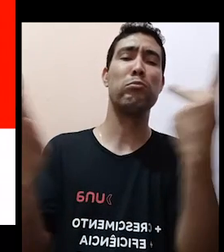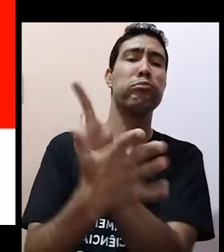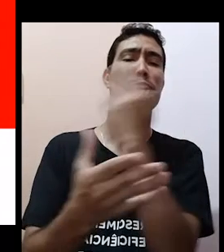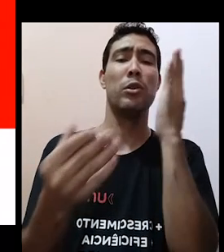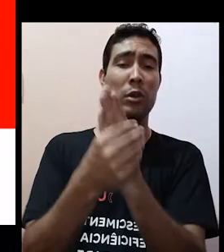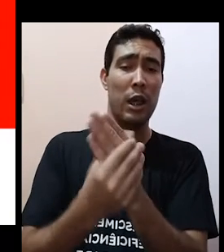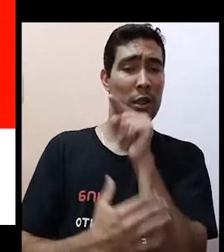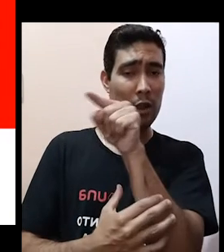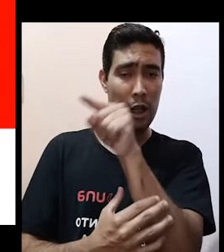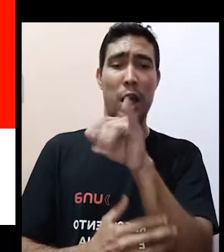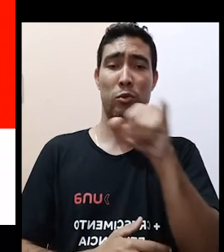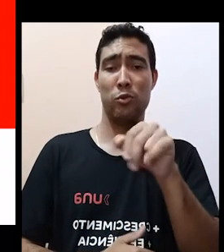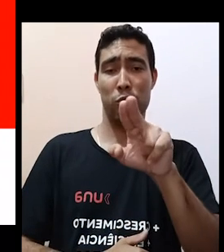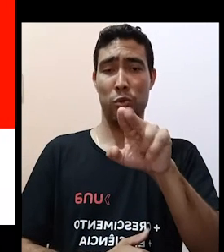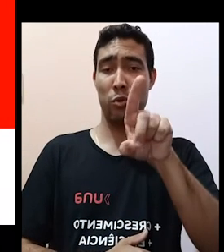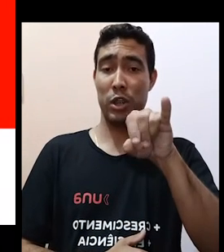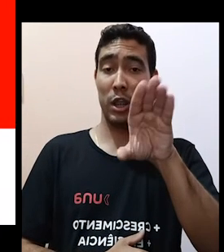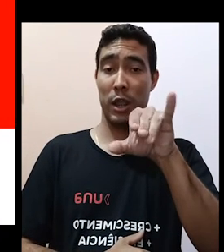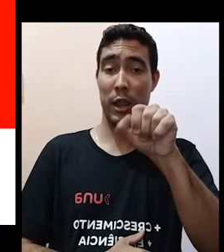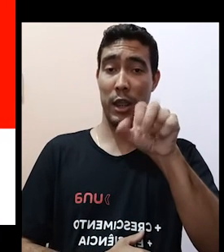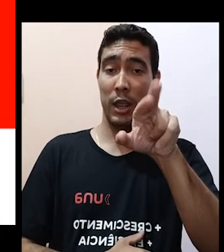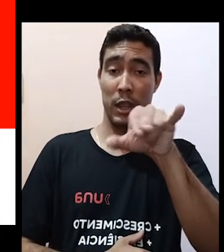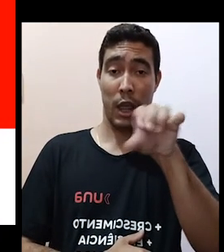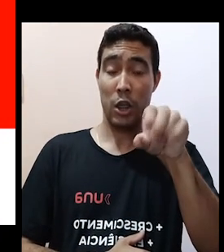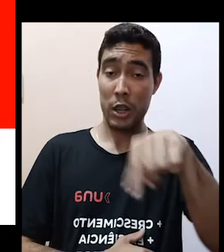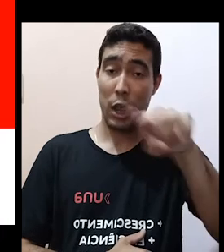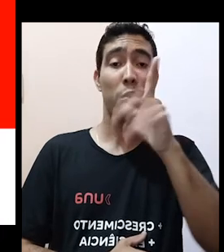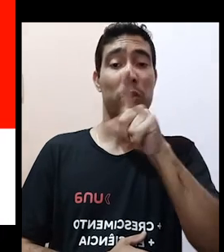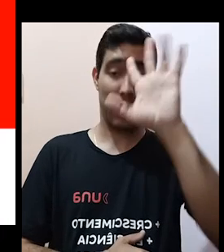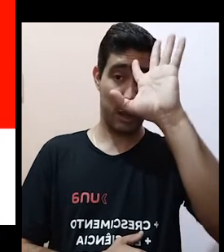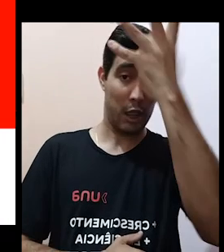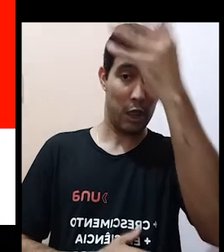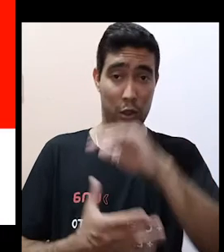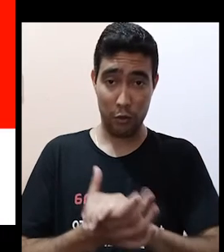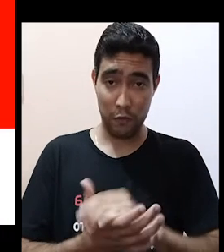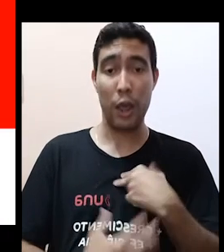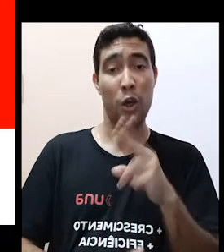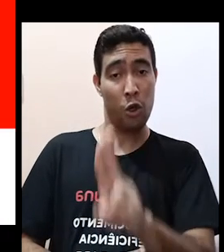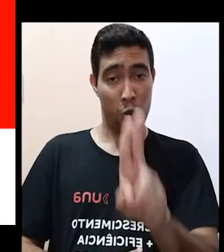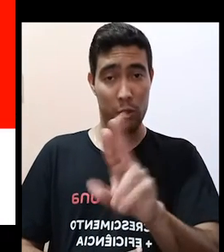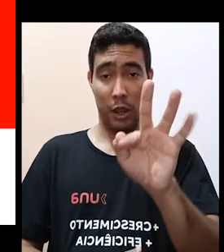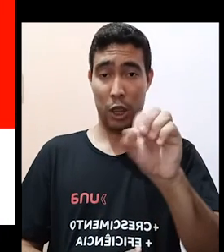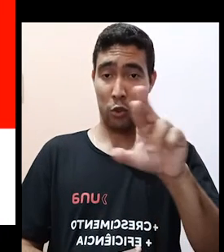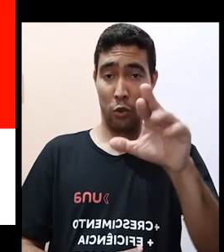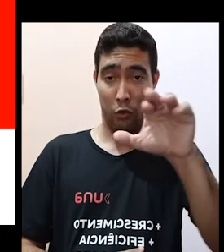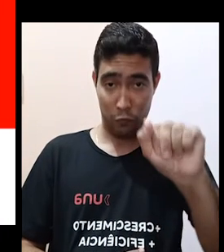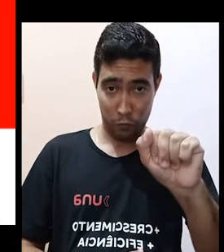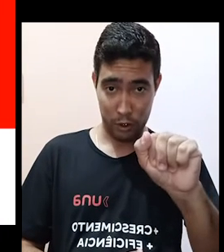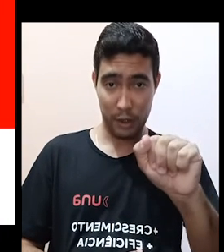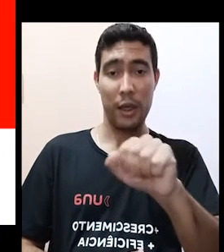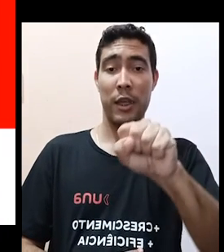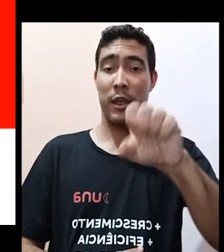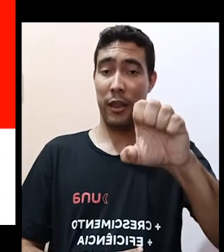judiciário e que esses casos sejam resolvidos com força de sentença judicial. Isso a Arbitragem